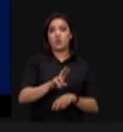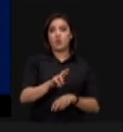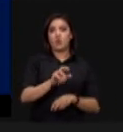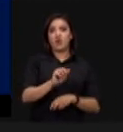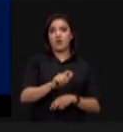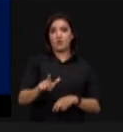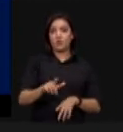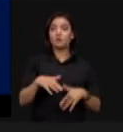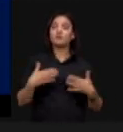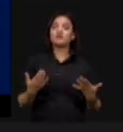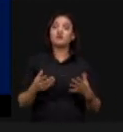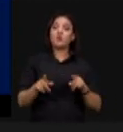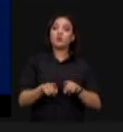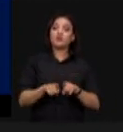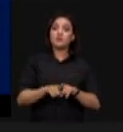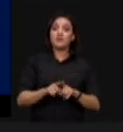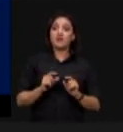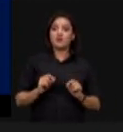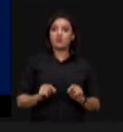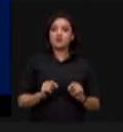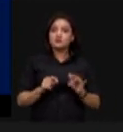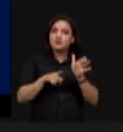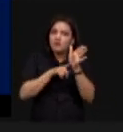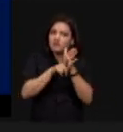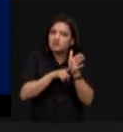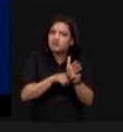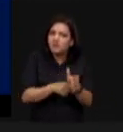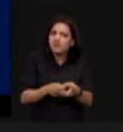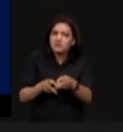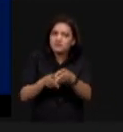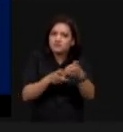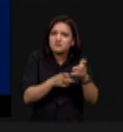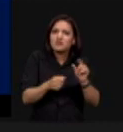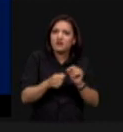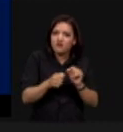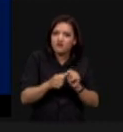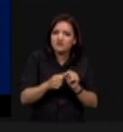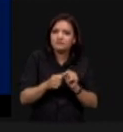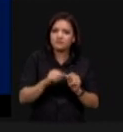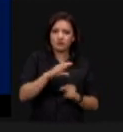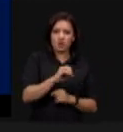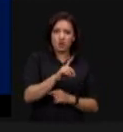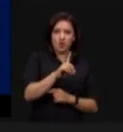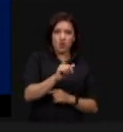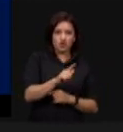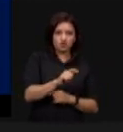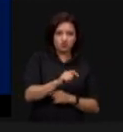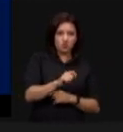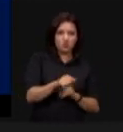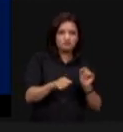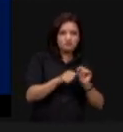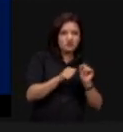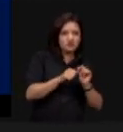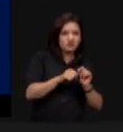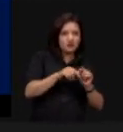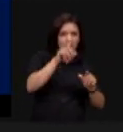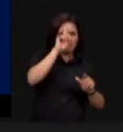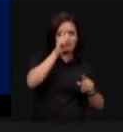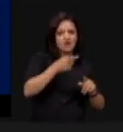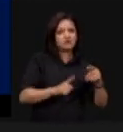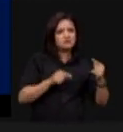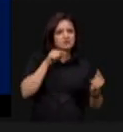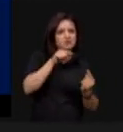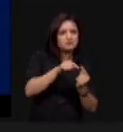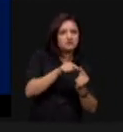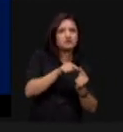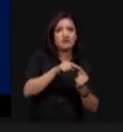Inclusive, essa checagem tem sido feita mais do que a exigência do Código Florestal. Recentemente foi feita uma checagem no Mato